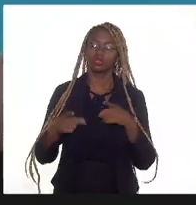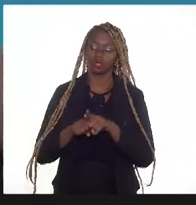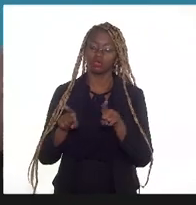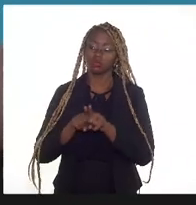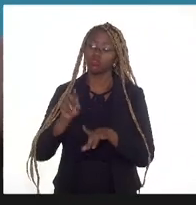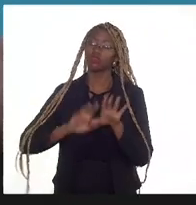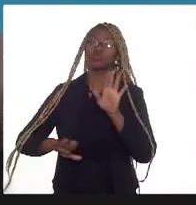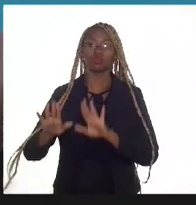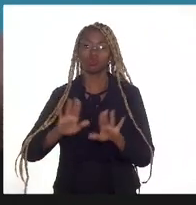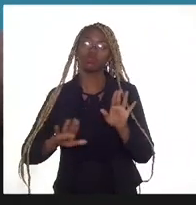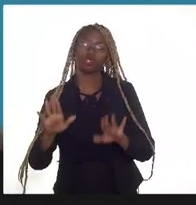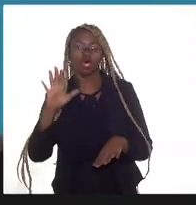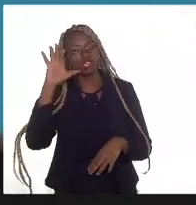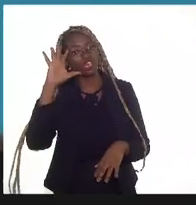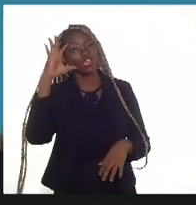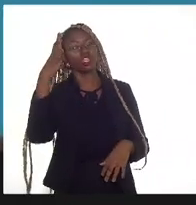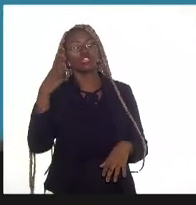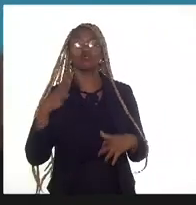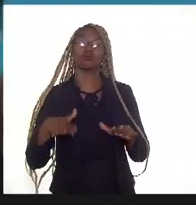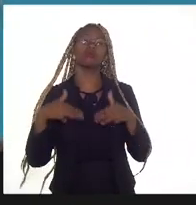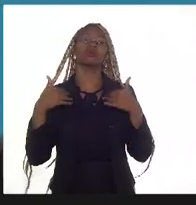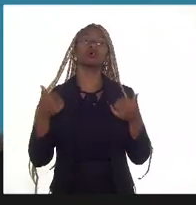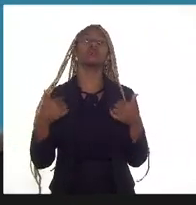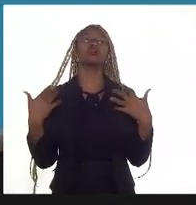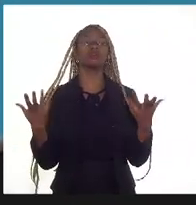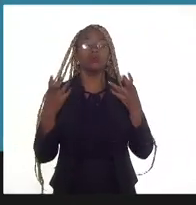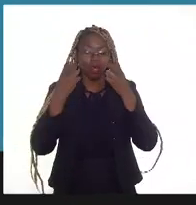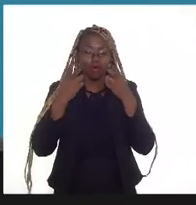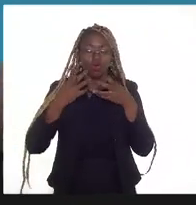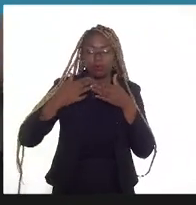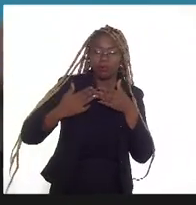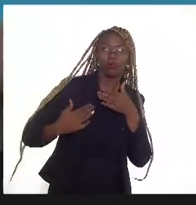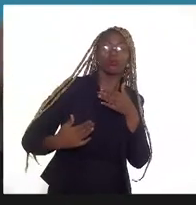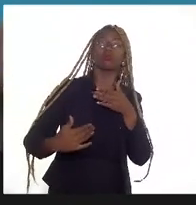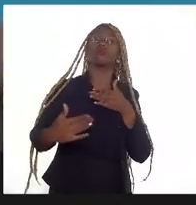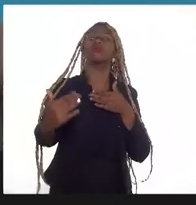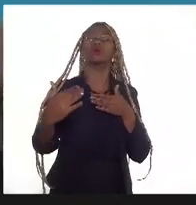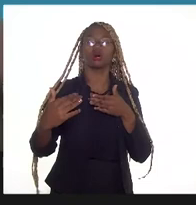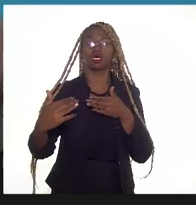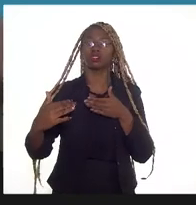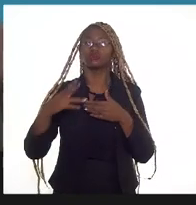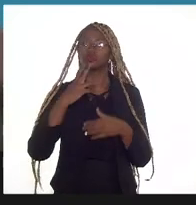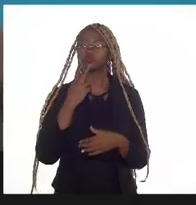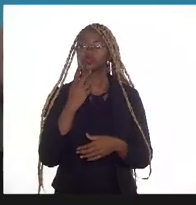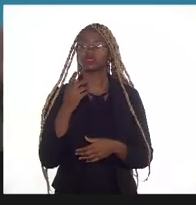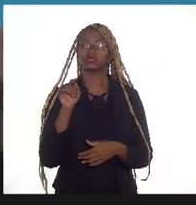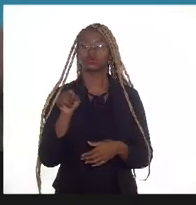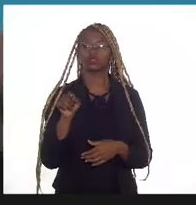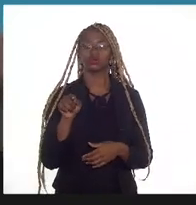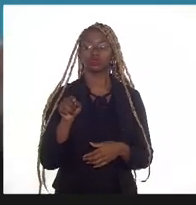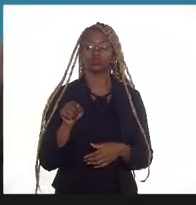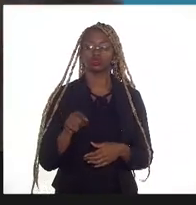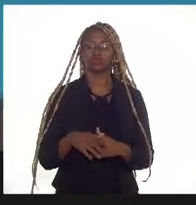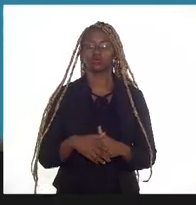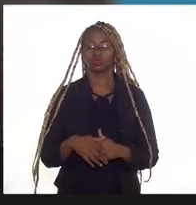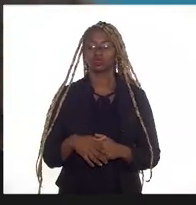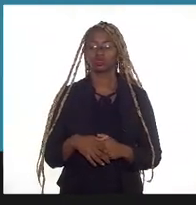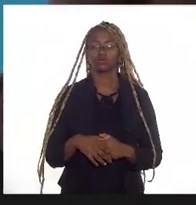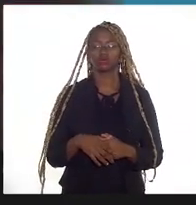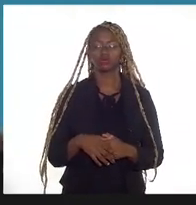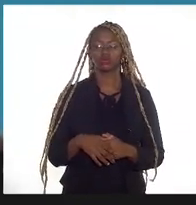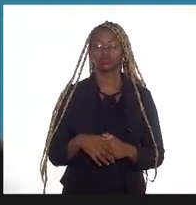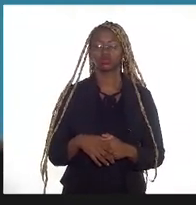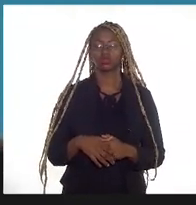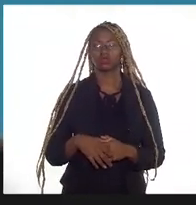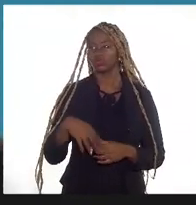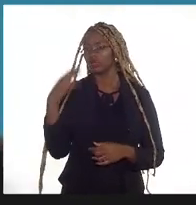da melhor forma possível, mas olhando para longo prazo, a questão das, a gente não, o IBP não